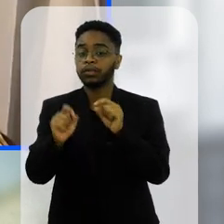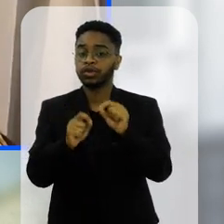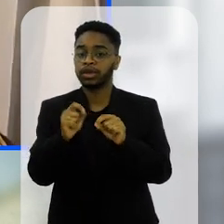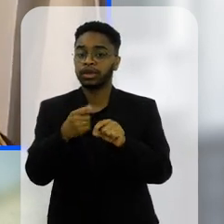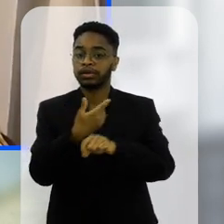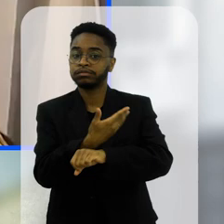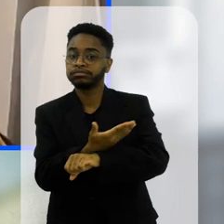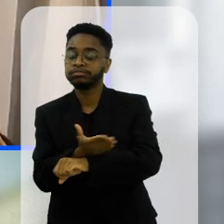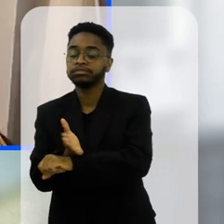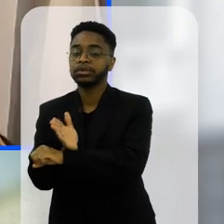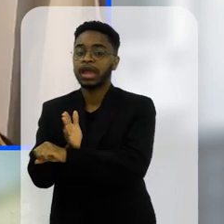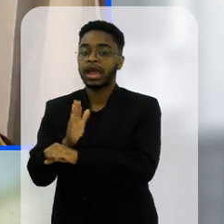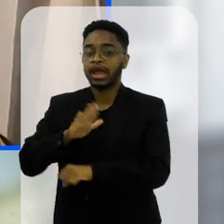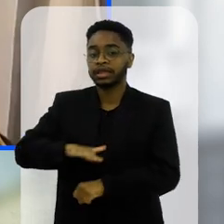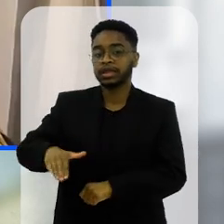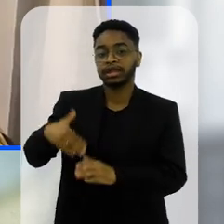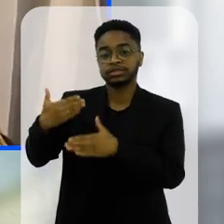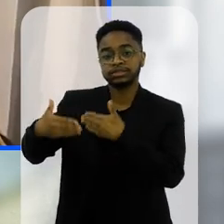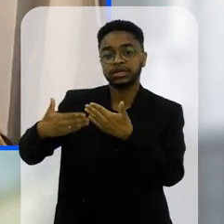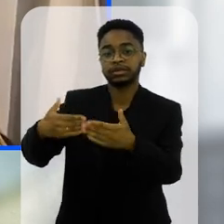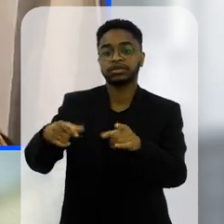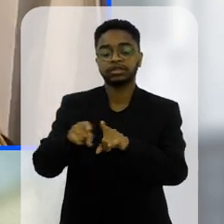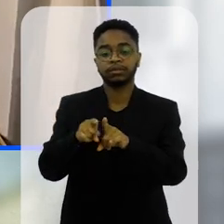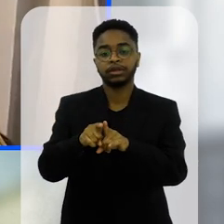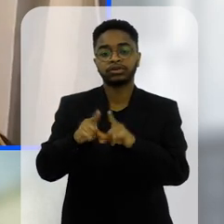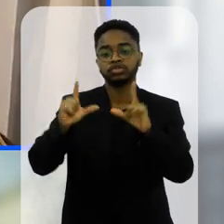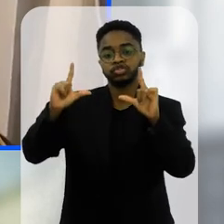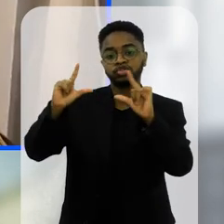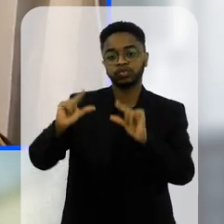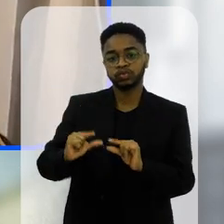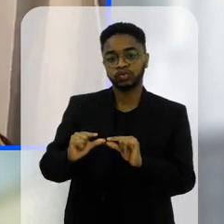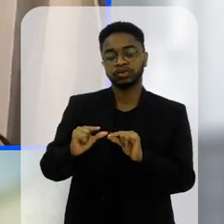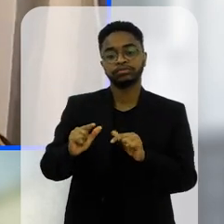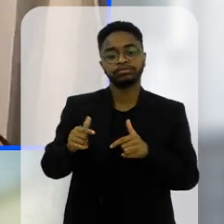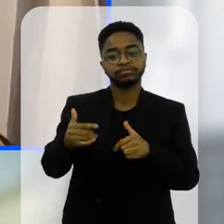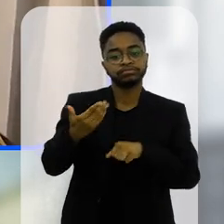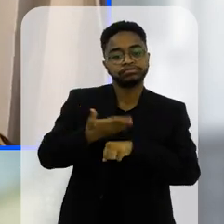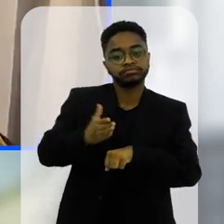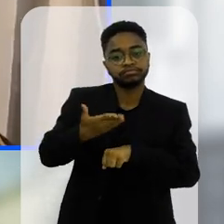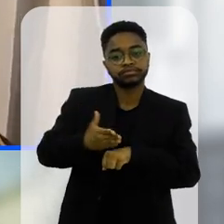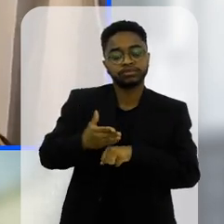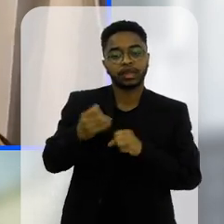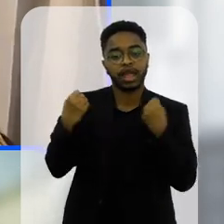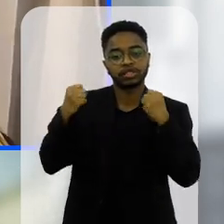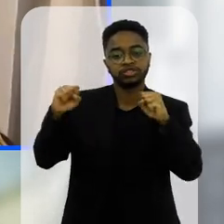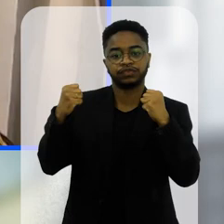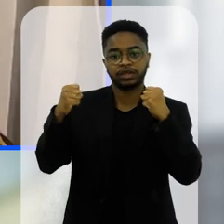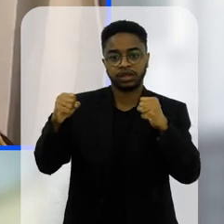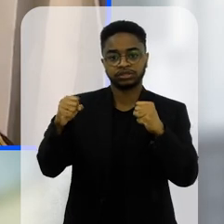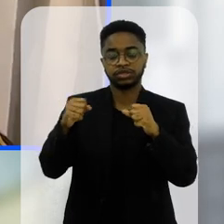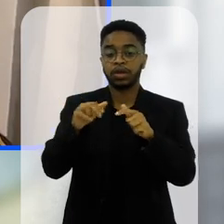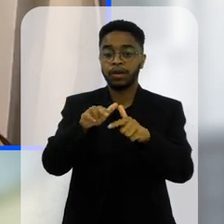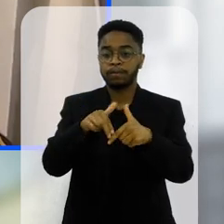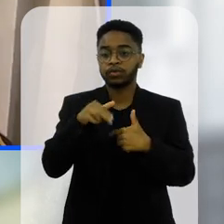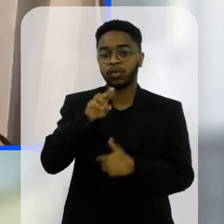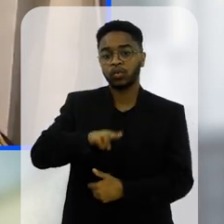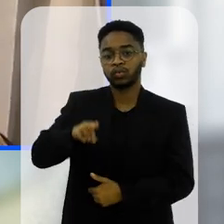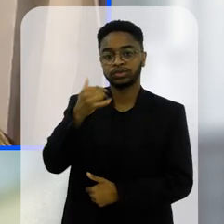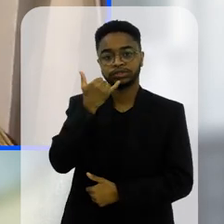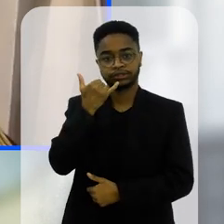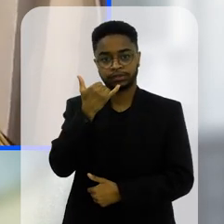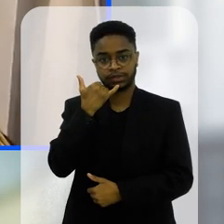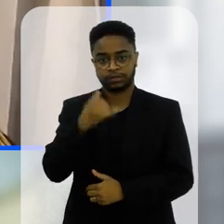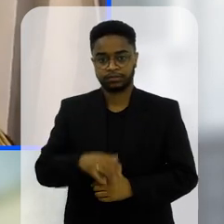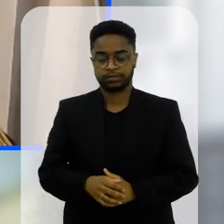com o passar do tempo eles vão crescendo eles acabam inclusive reduzindo até as atividades físicas é por conta do